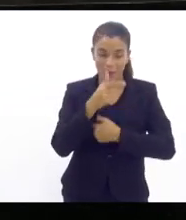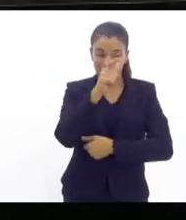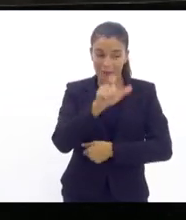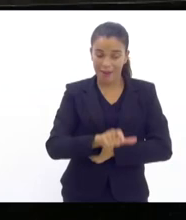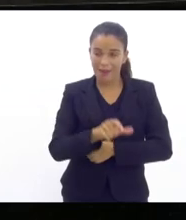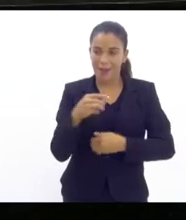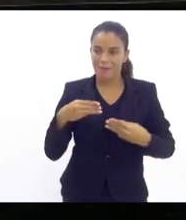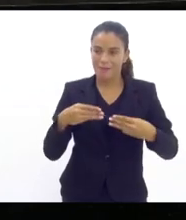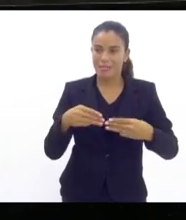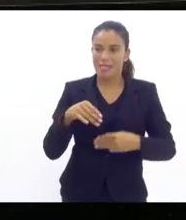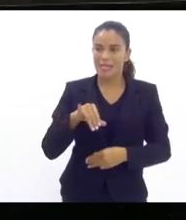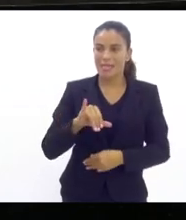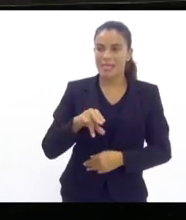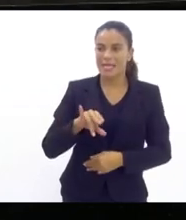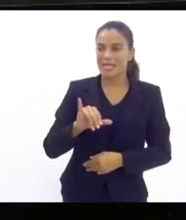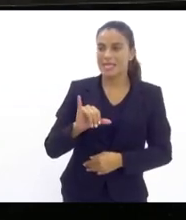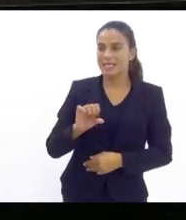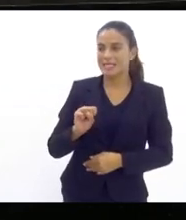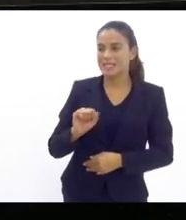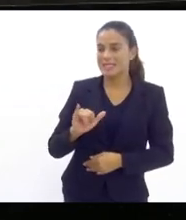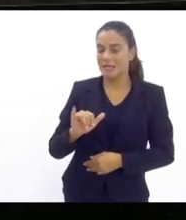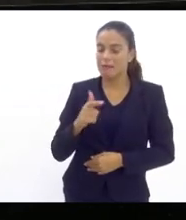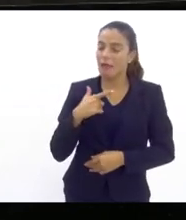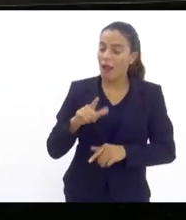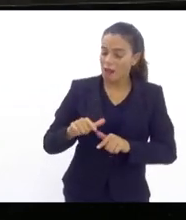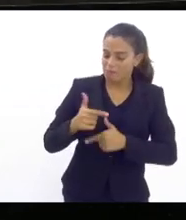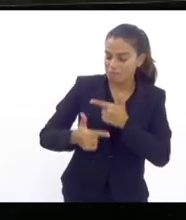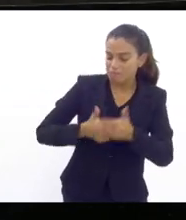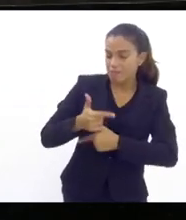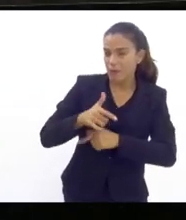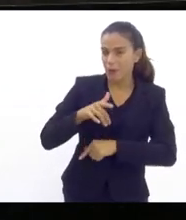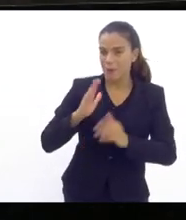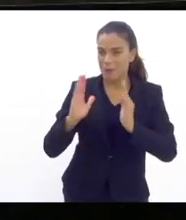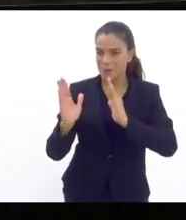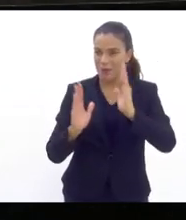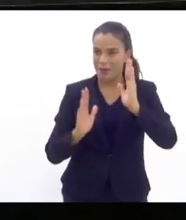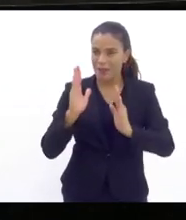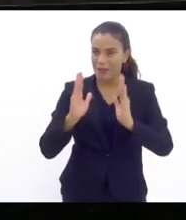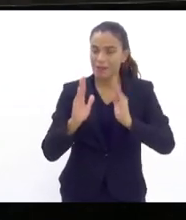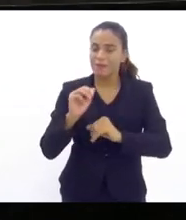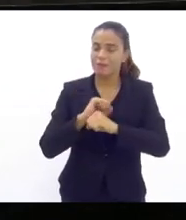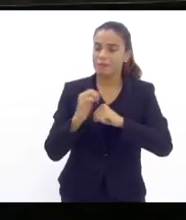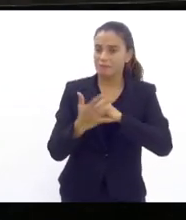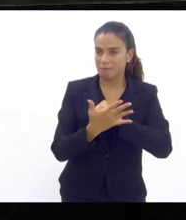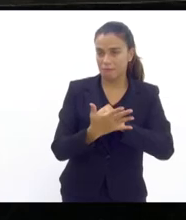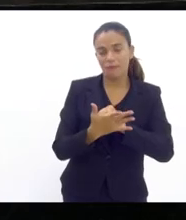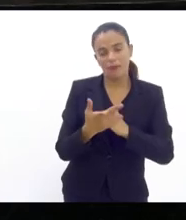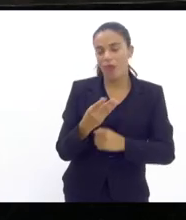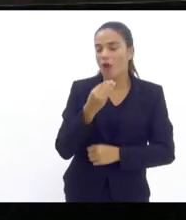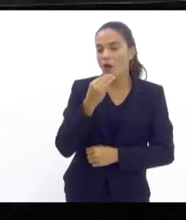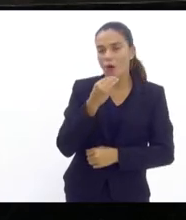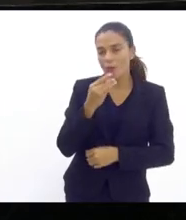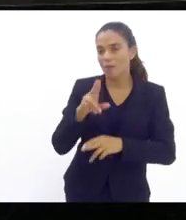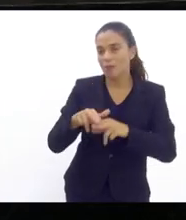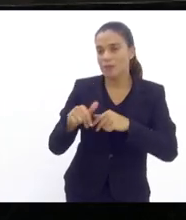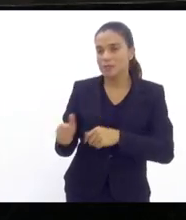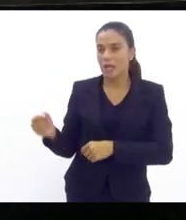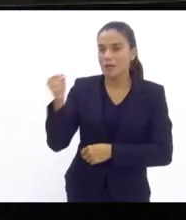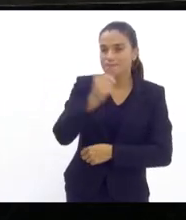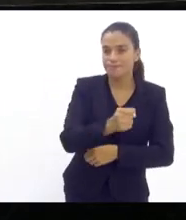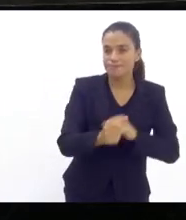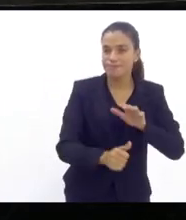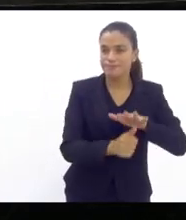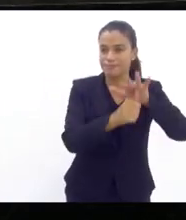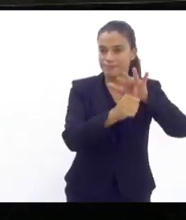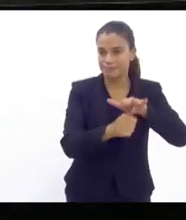exerceu em tempos de pandemia a conduziram a esse cargo que sem dúvida nenhuma é um importante cargo